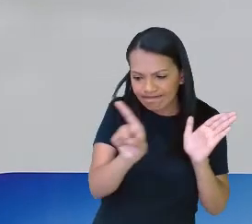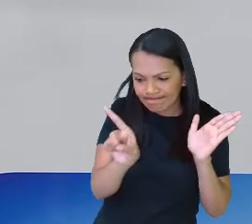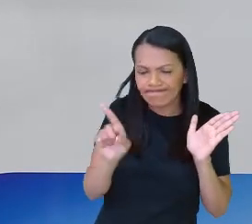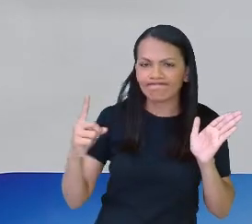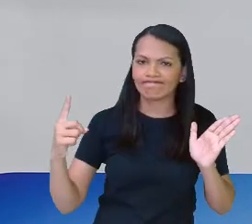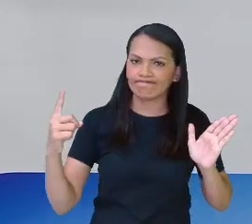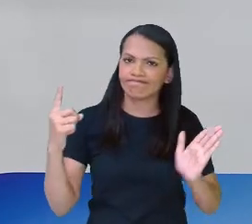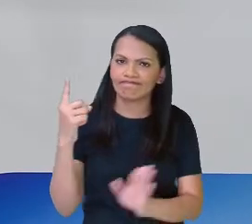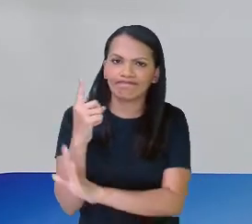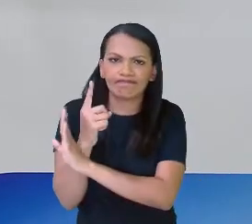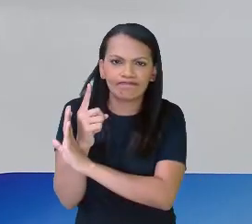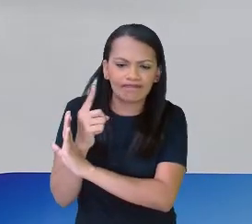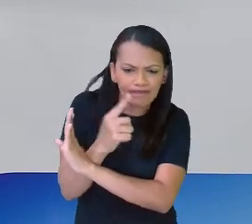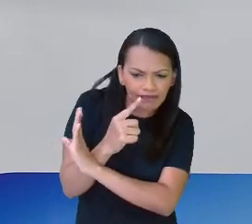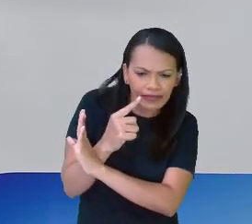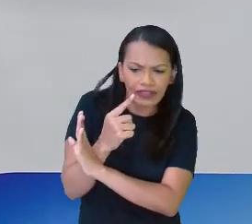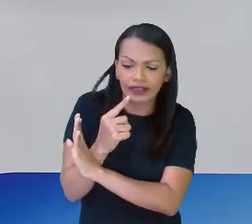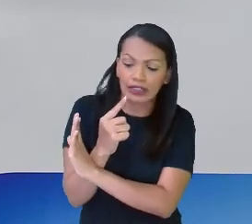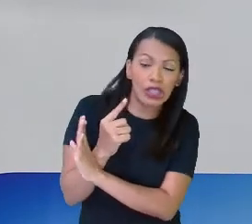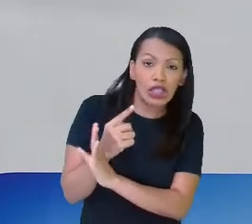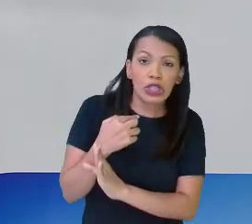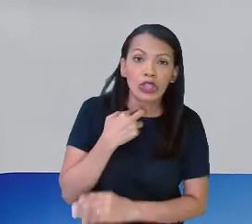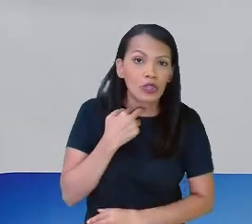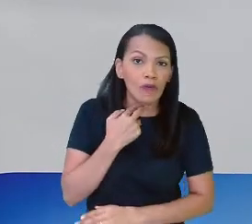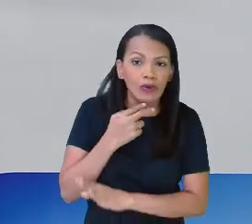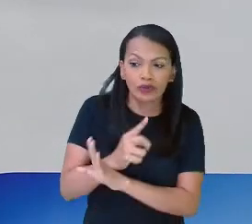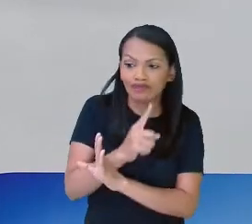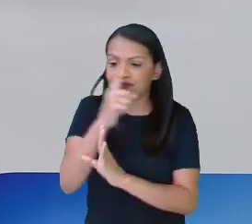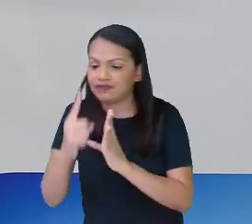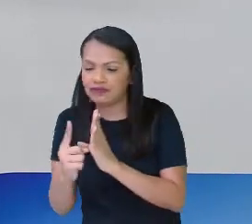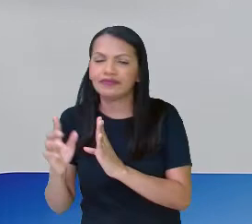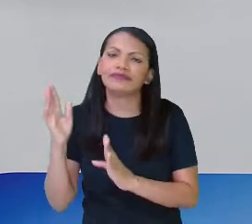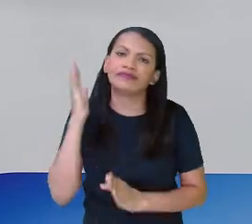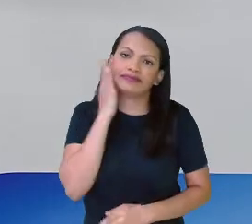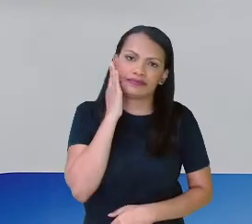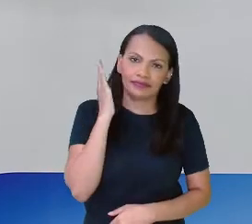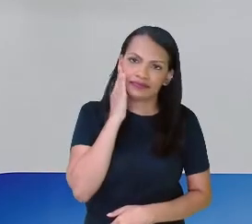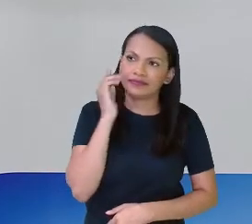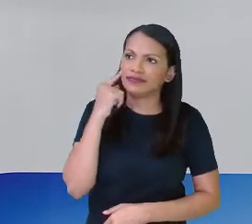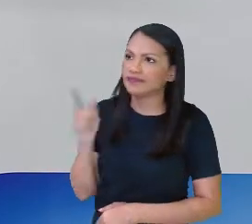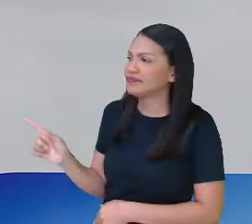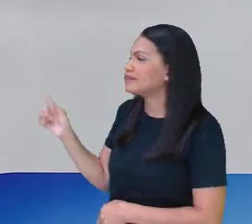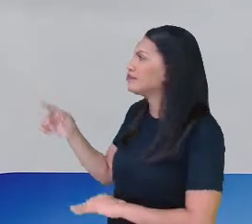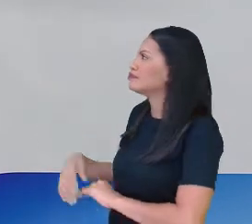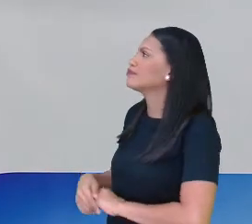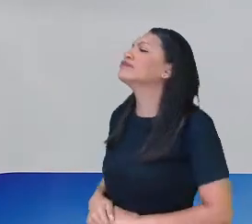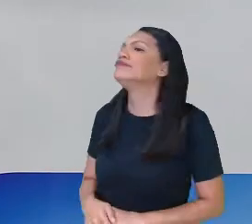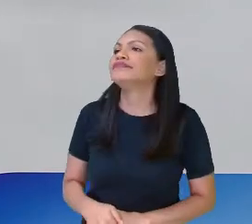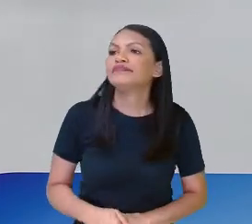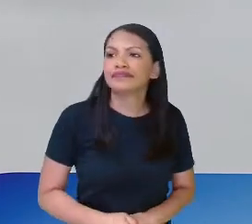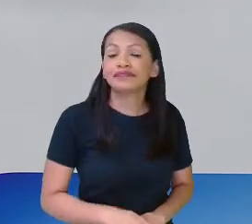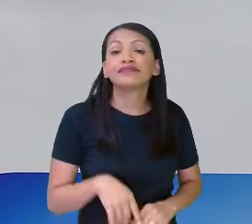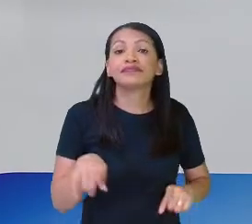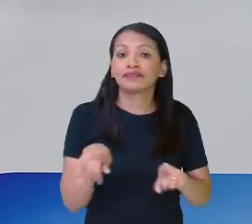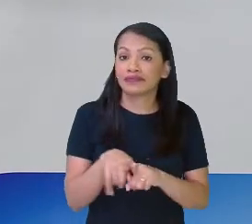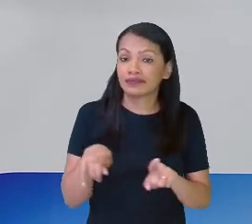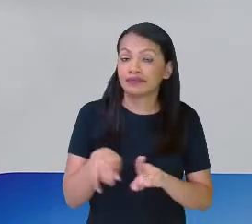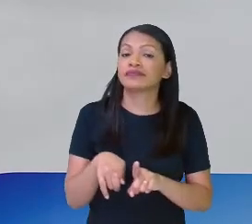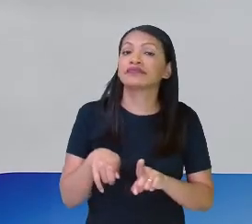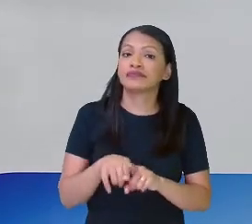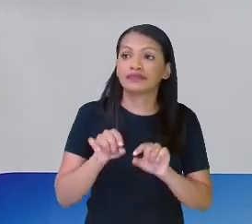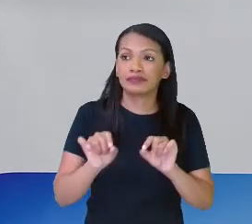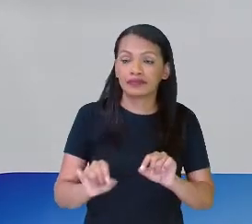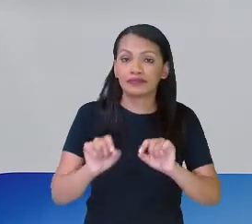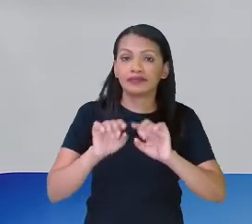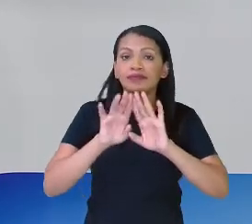na parede, como foi mostrado no vídeo, o rapaz colocando a cerâmica na parede, nós também encontramos cerâmica, aqui eu